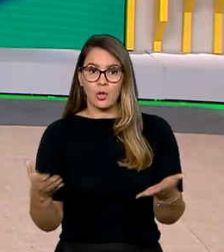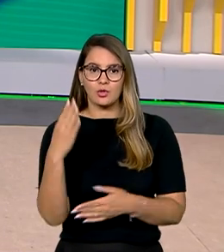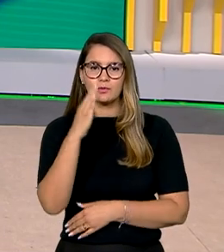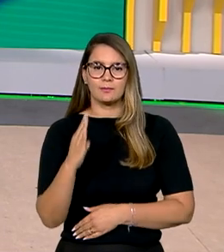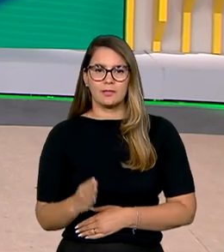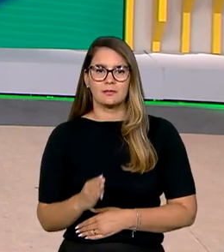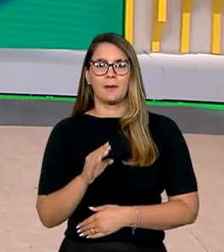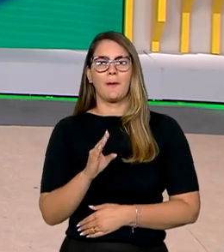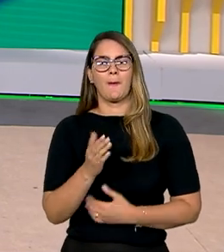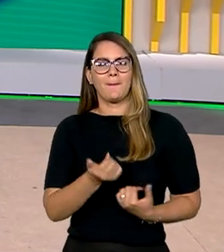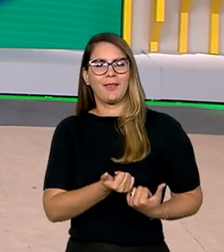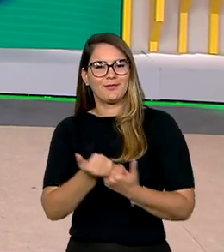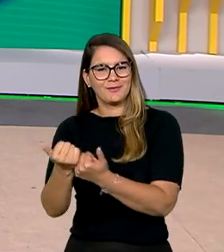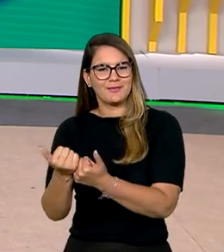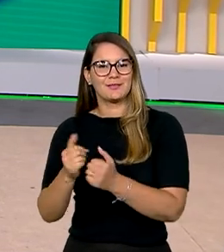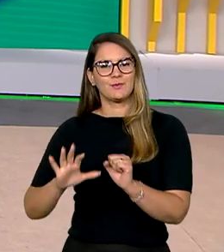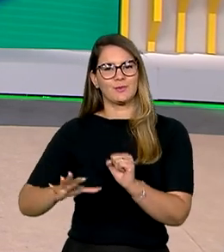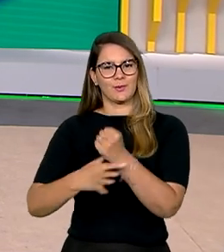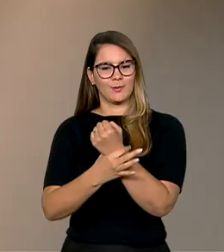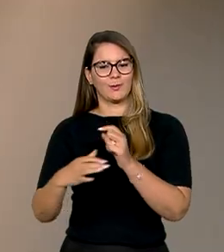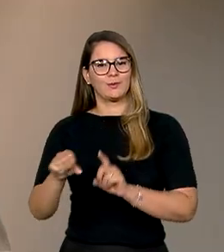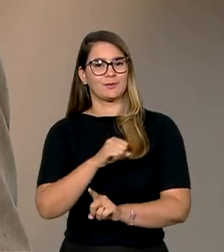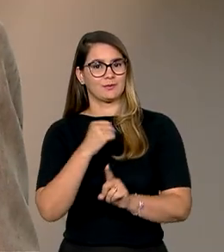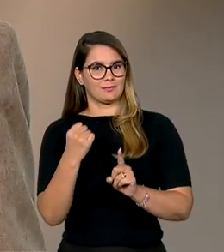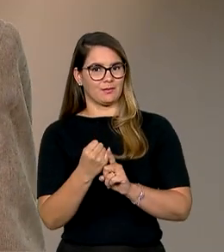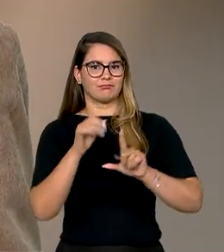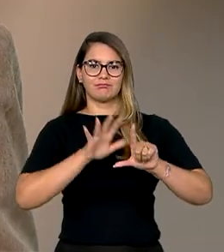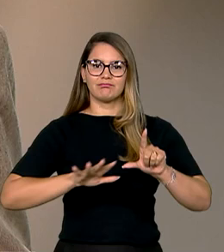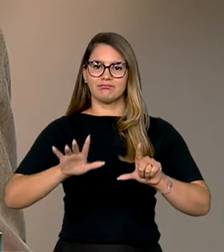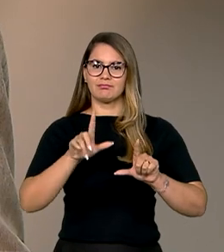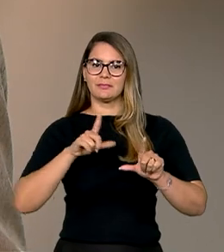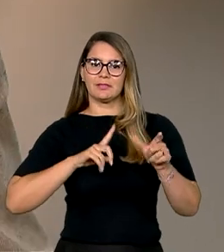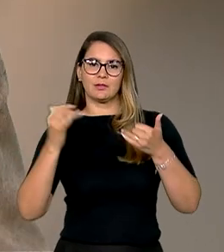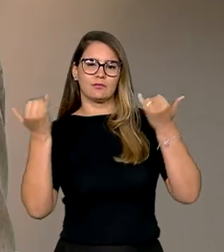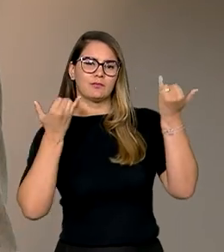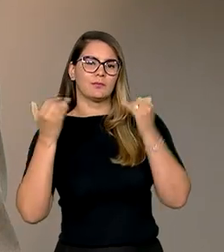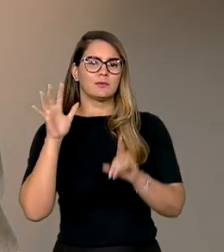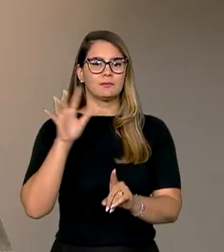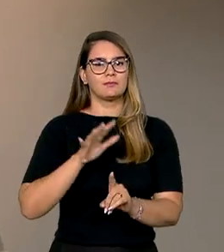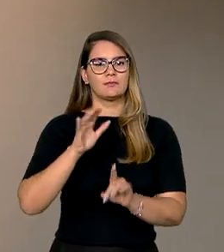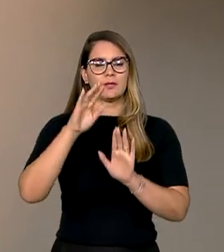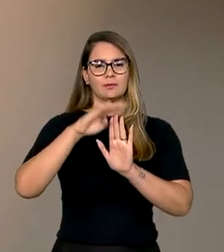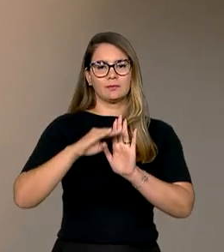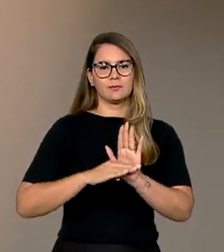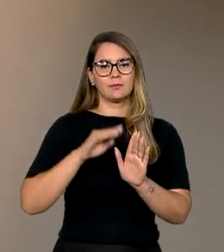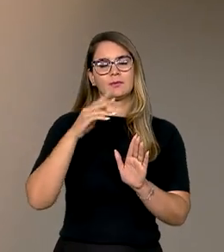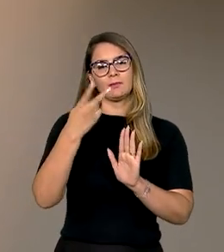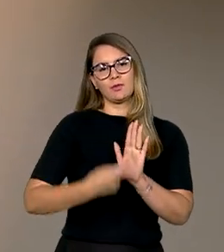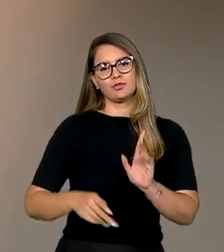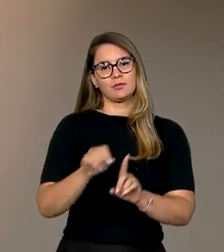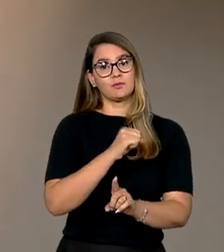Beneficiômetro da Seguridade Social. O portal reúne dados sobre os impactos de programas e projetos sociais